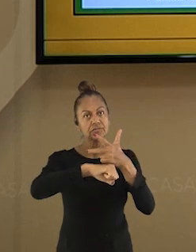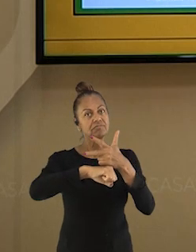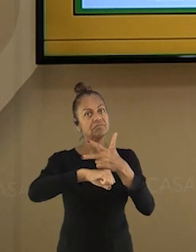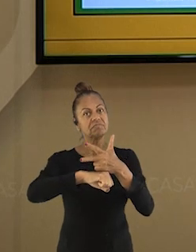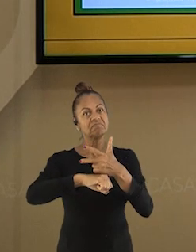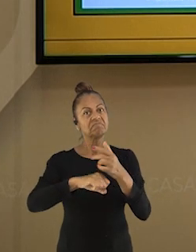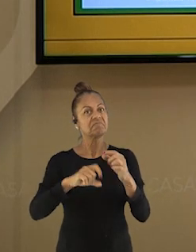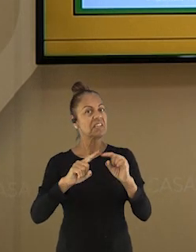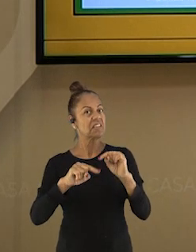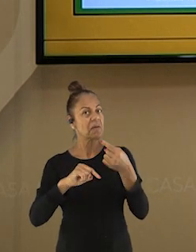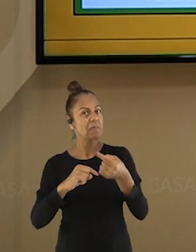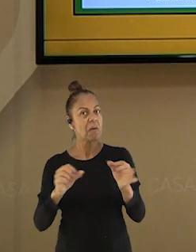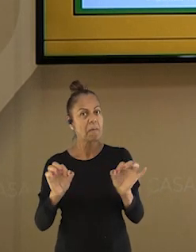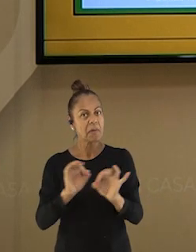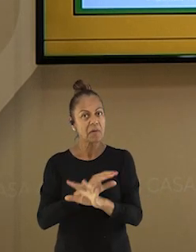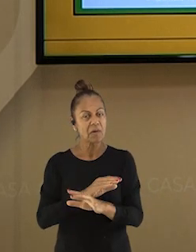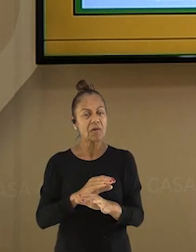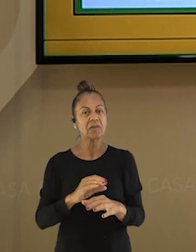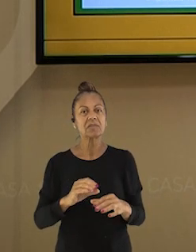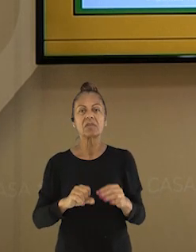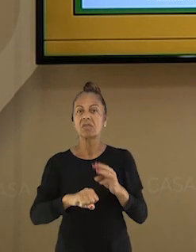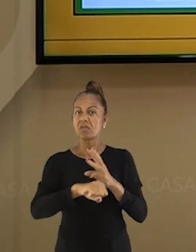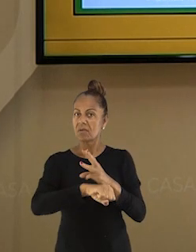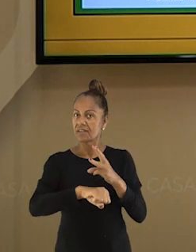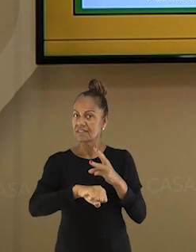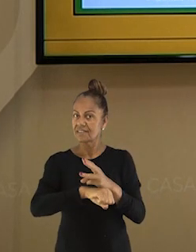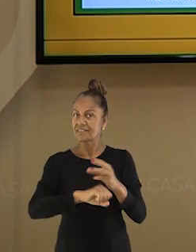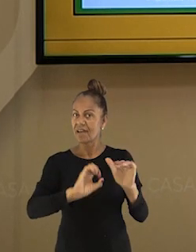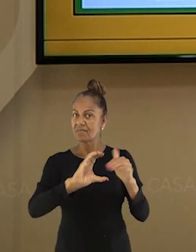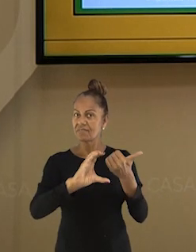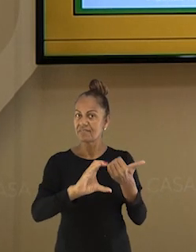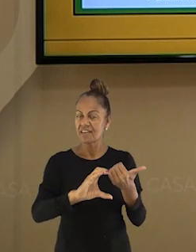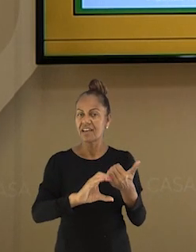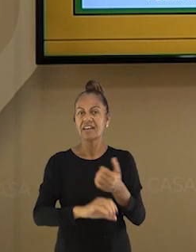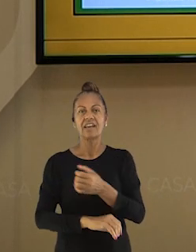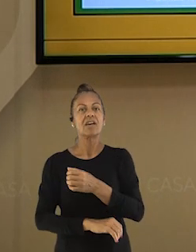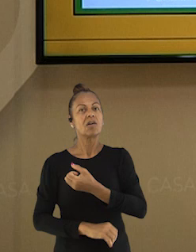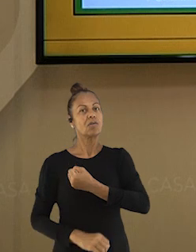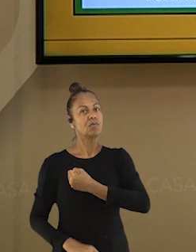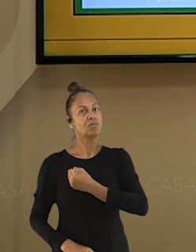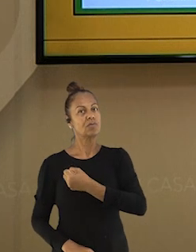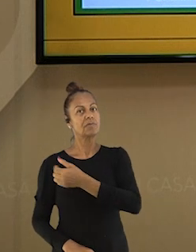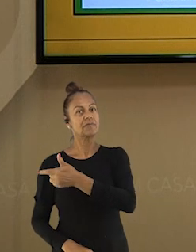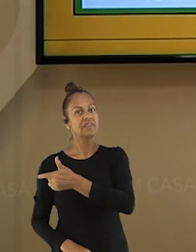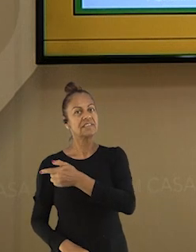atividade para o nosso WhatsApp. Então, anote o nosso número aí, que é o